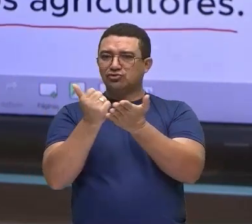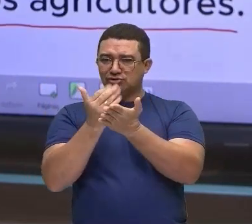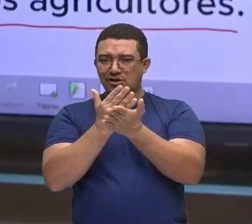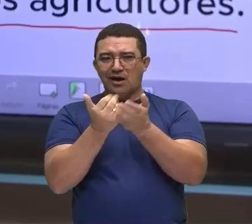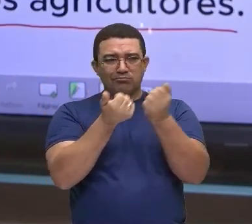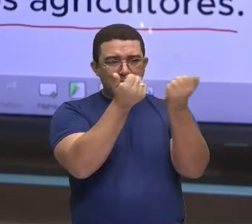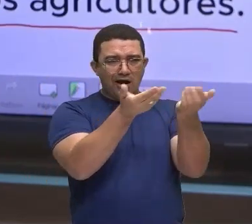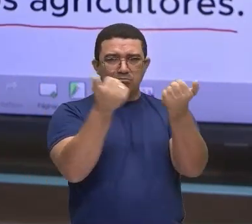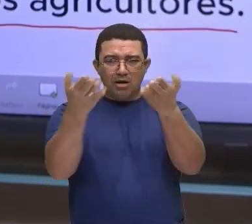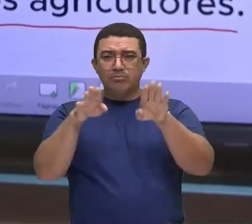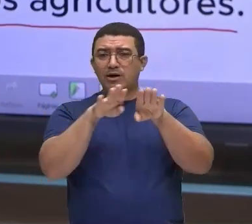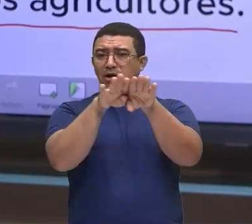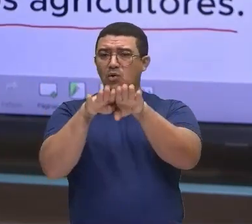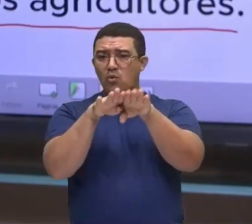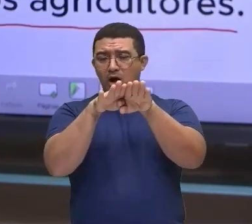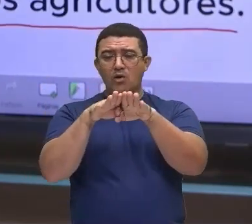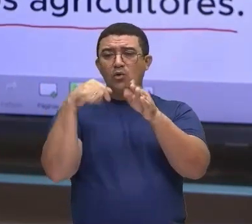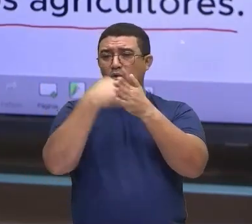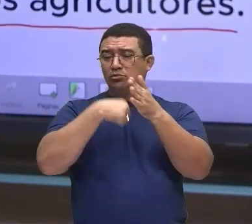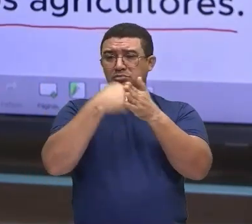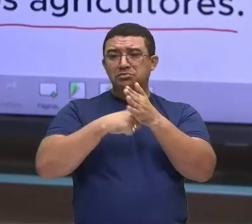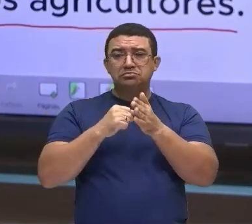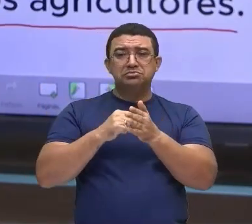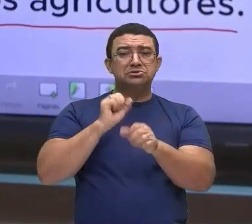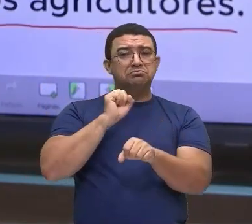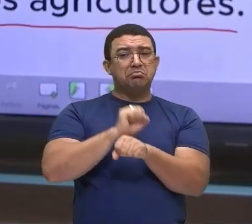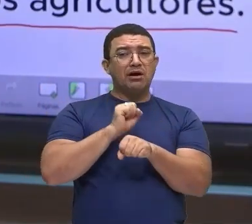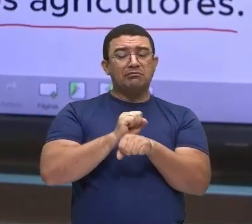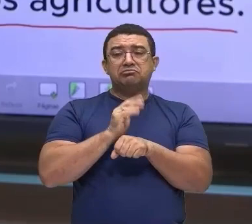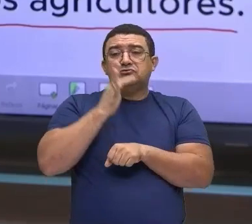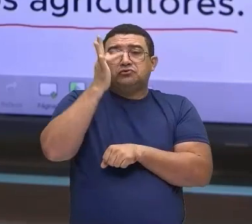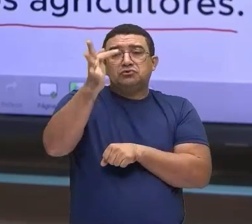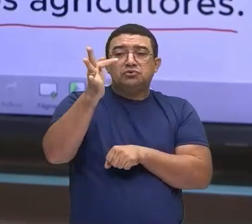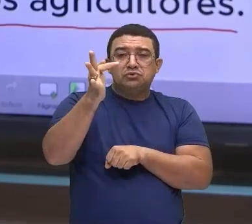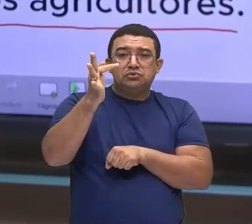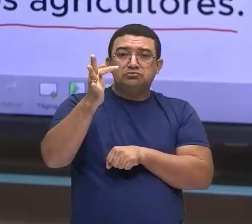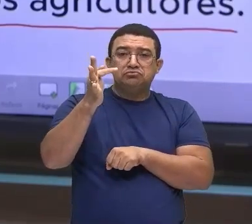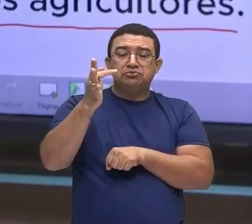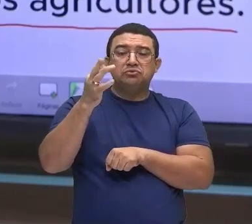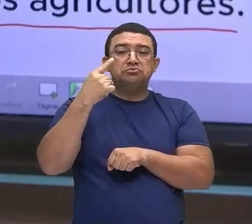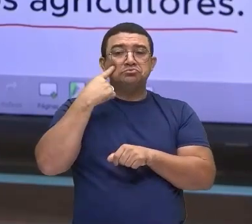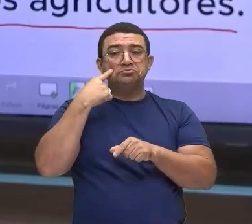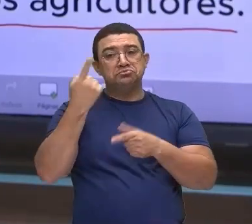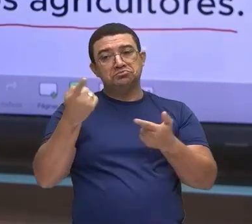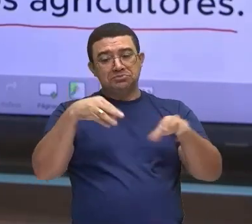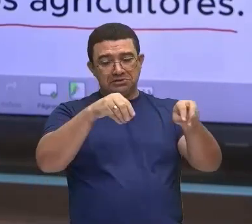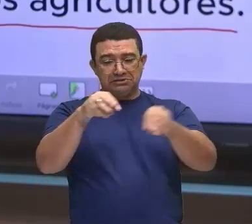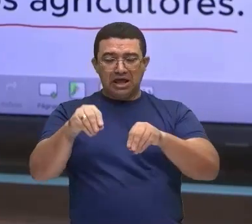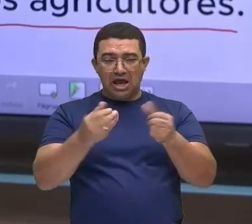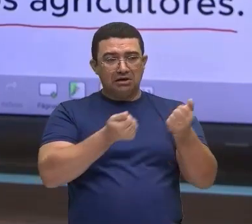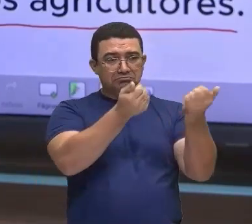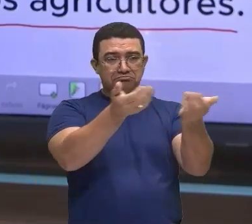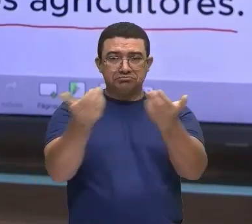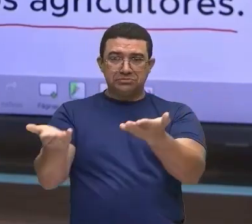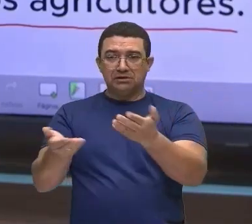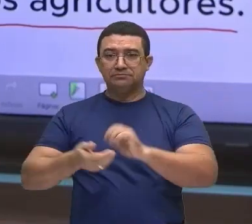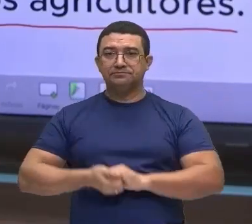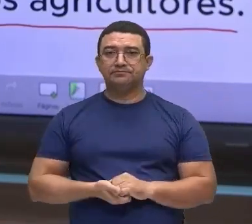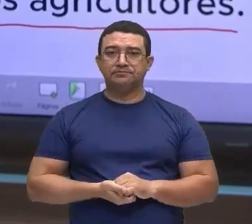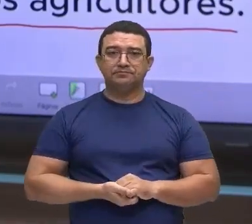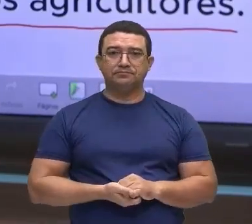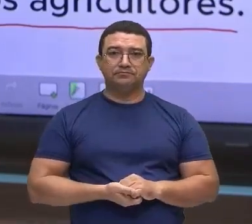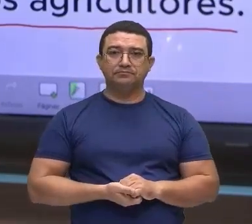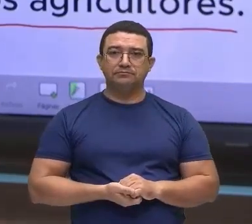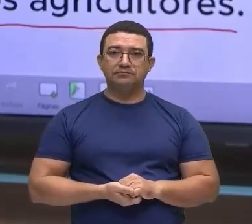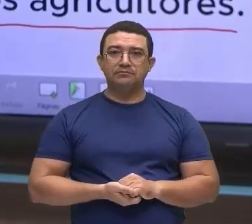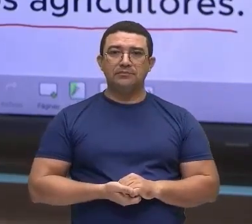ocorrem nas terras e também de obter aí, de fato, né? Essa redistribuição dessas terras. E aí, vimos também que